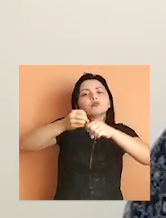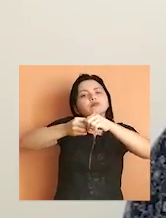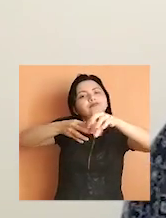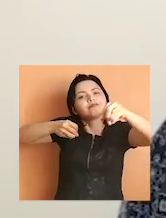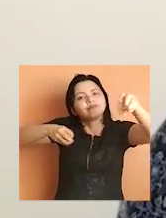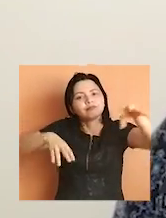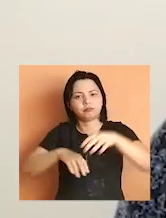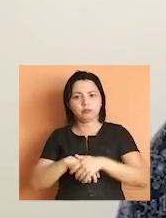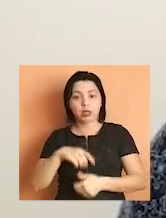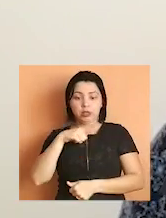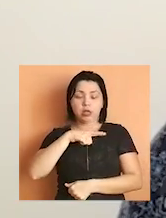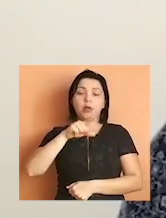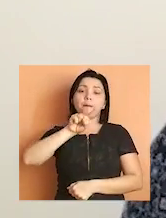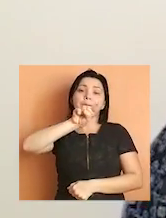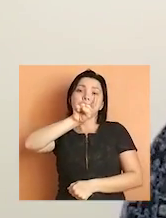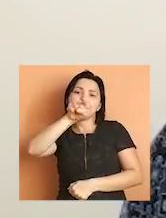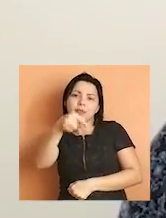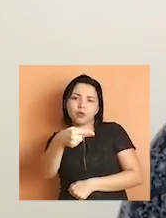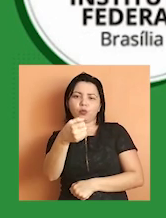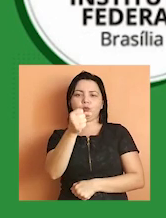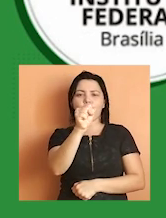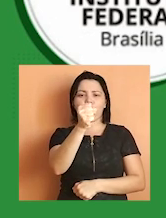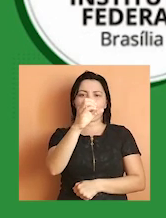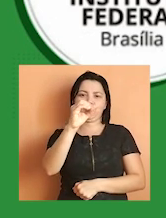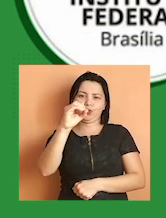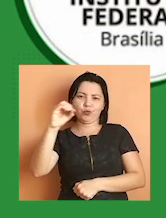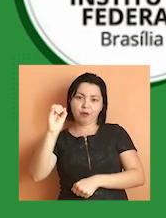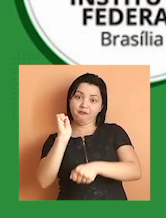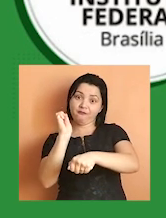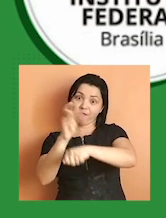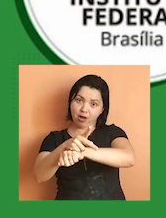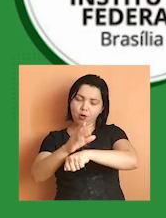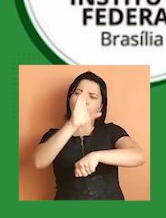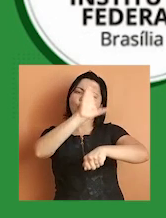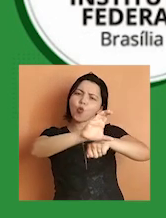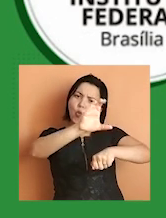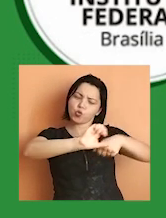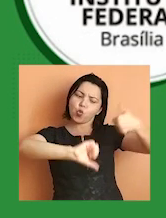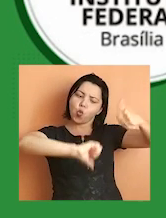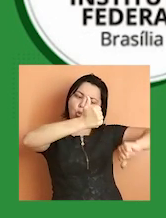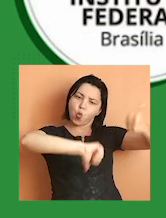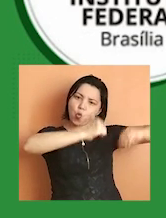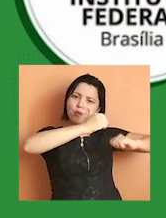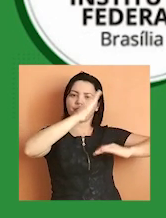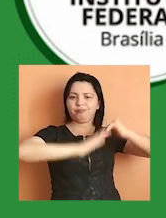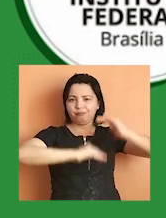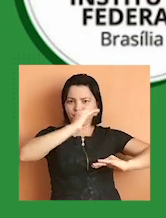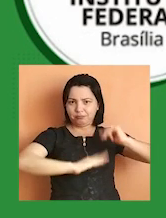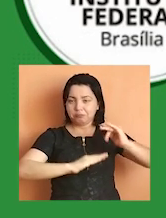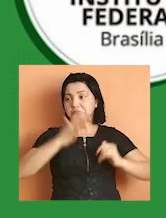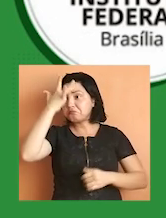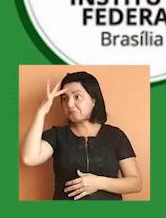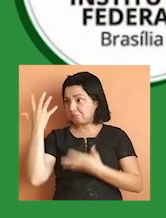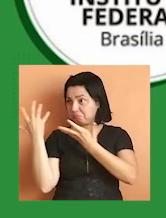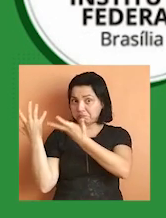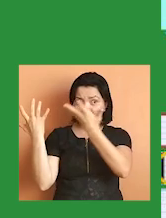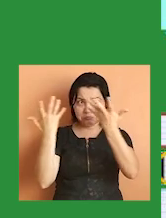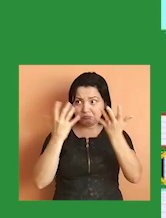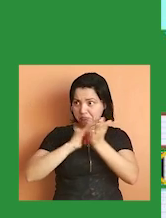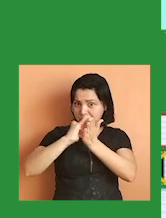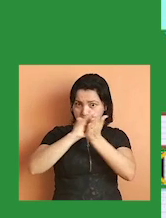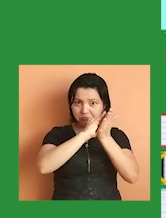EAD. São ofertadas 1.800 vagas para 4 cursos de qualificação profissional. Os